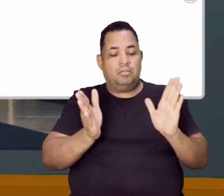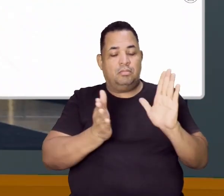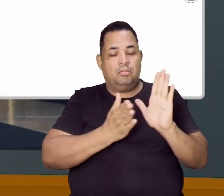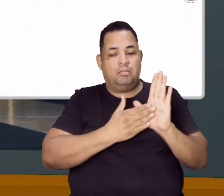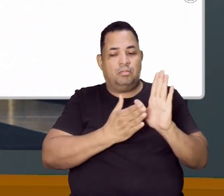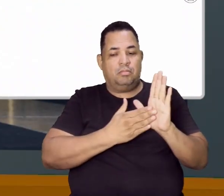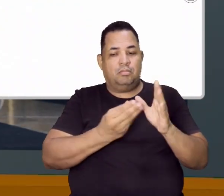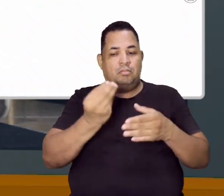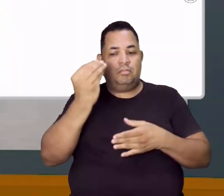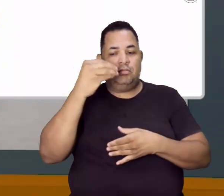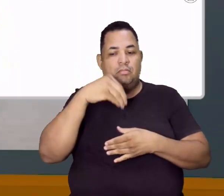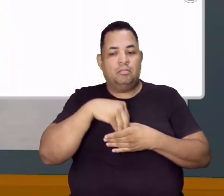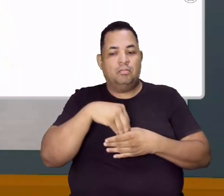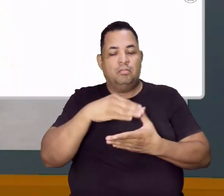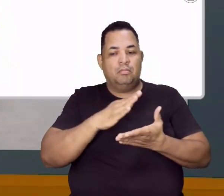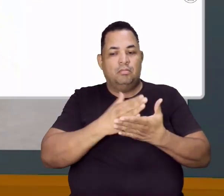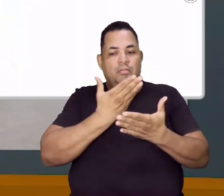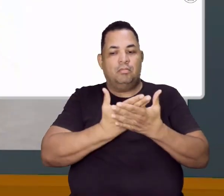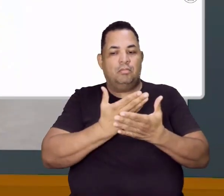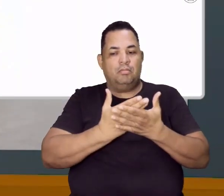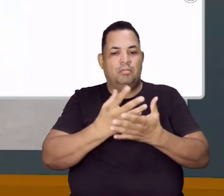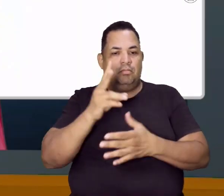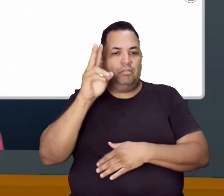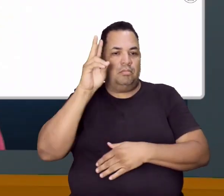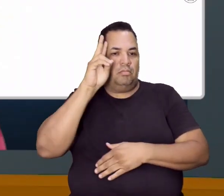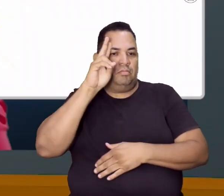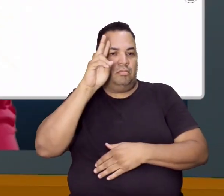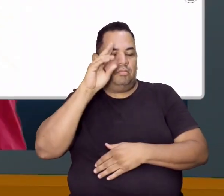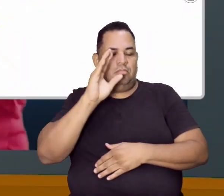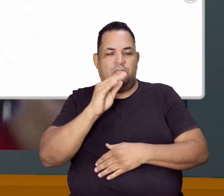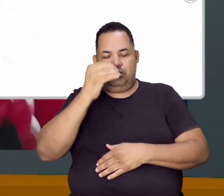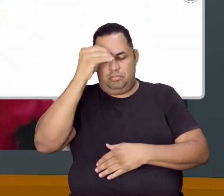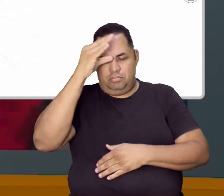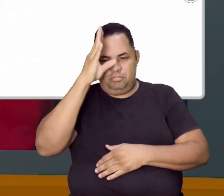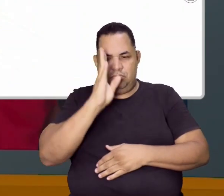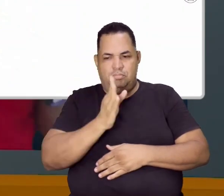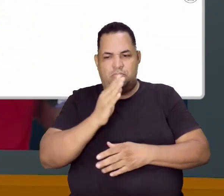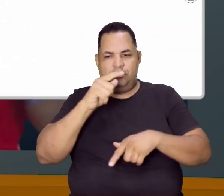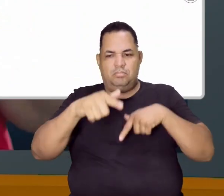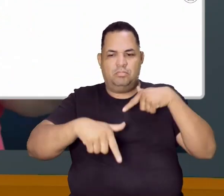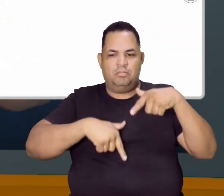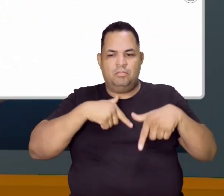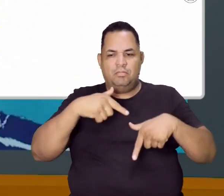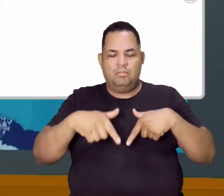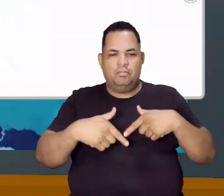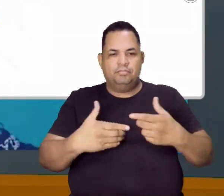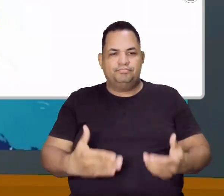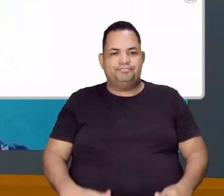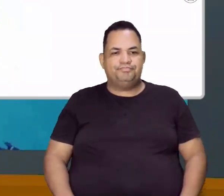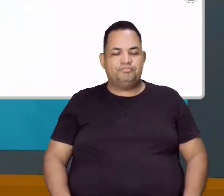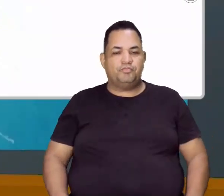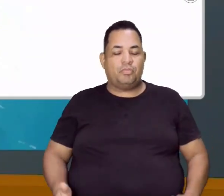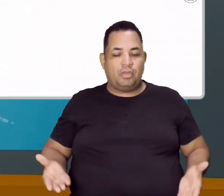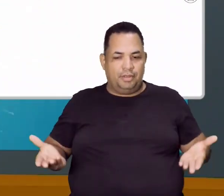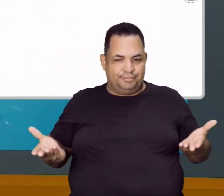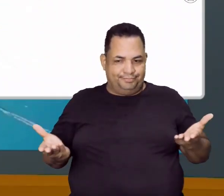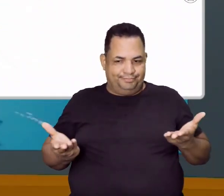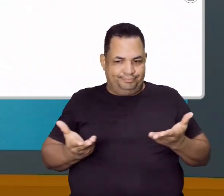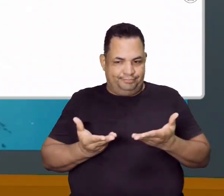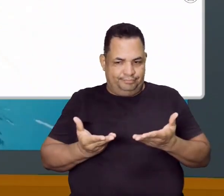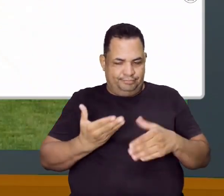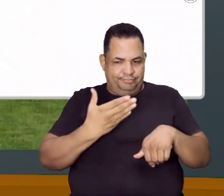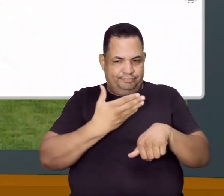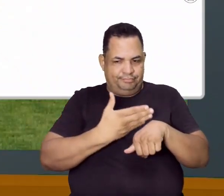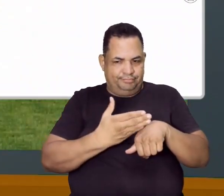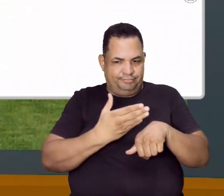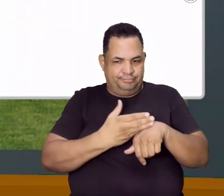aí dentro da aula para dar uma reforçada no conhecimento que a gente trabalhou, certo? Esse momento aqui do exercício,